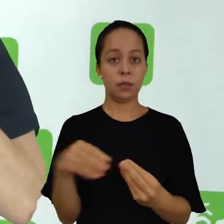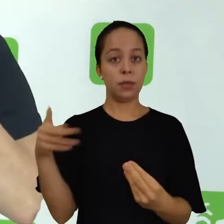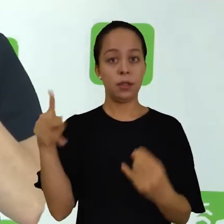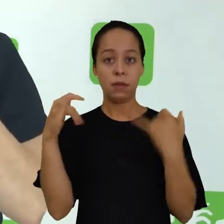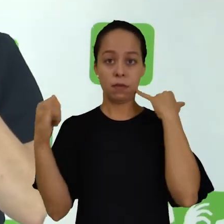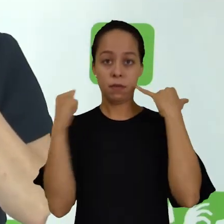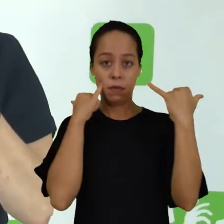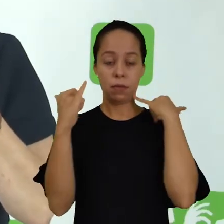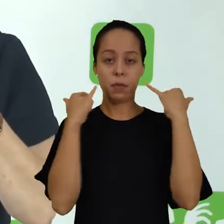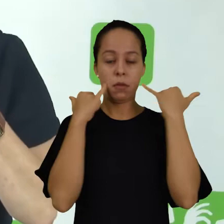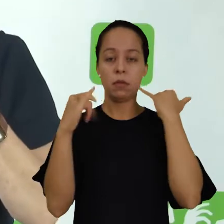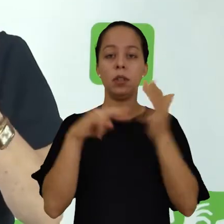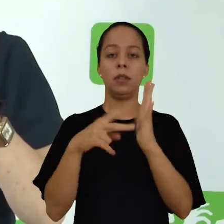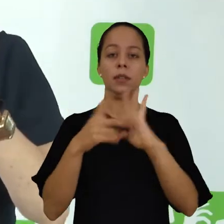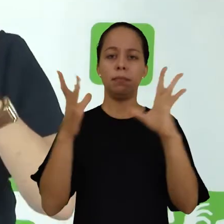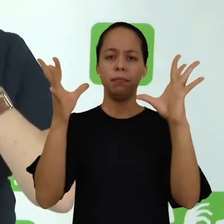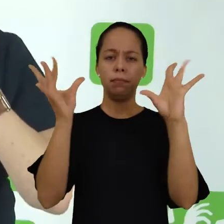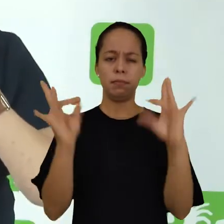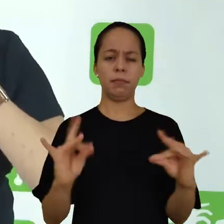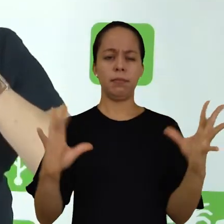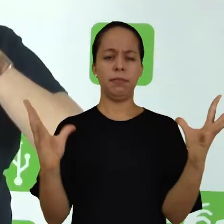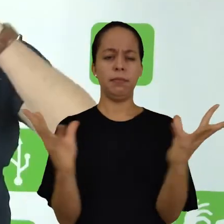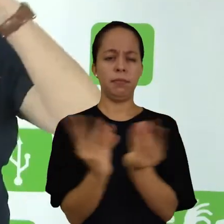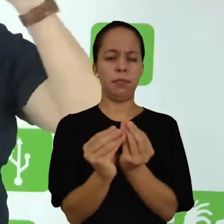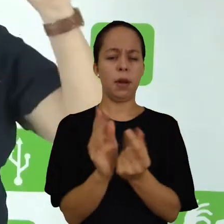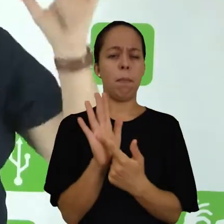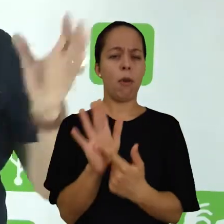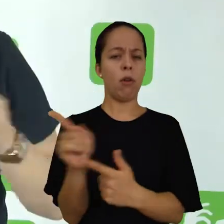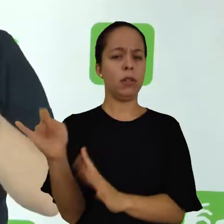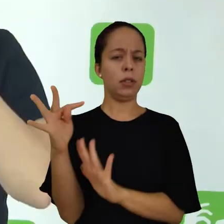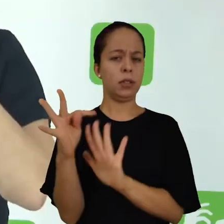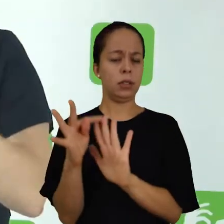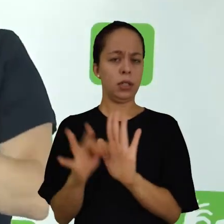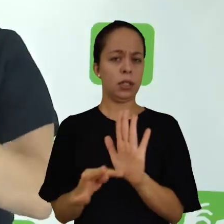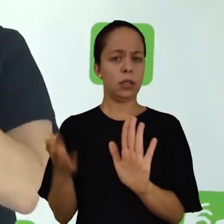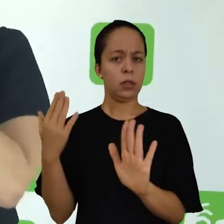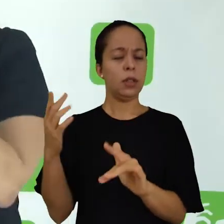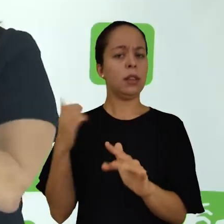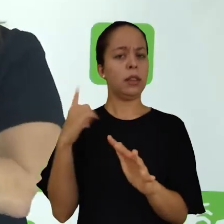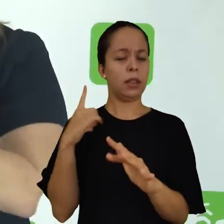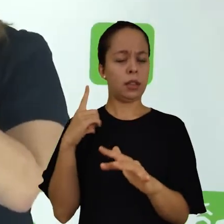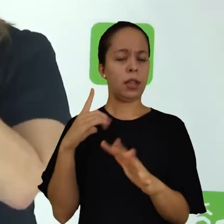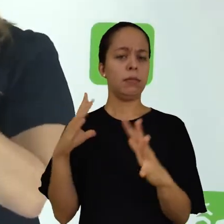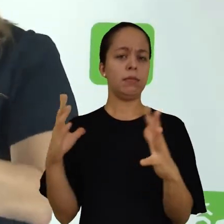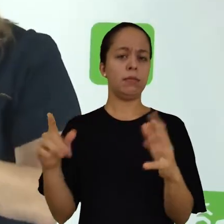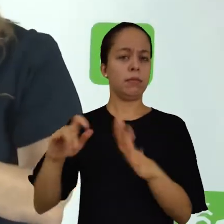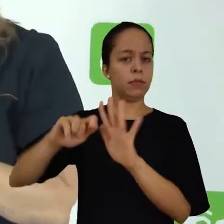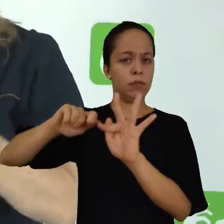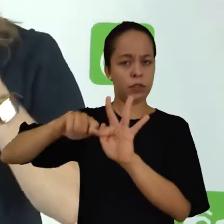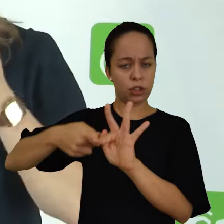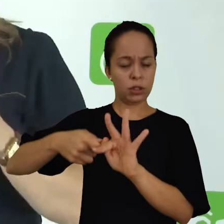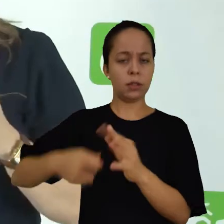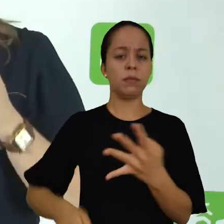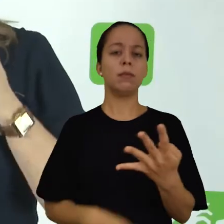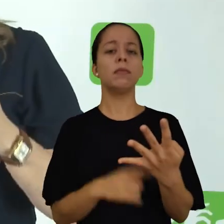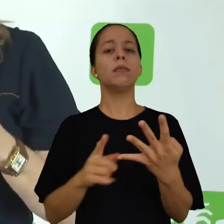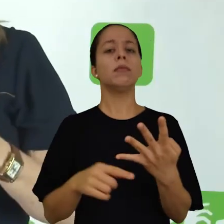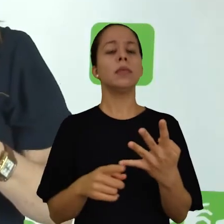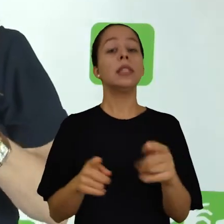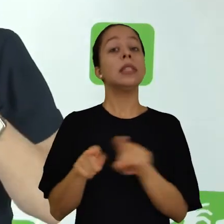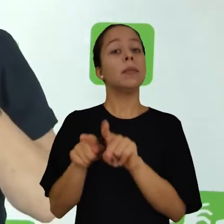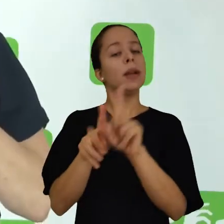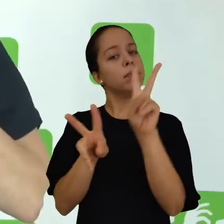informação, que é uma descrição breve do texto que foi fichado e